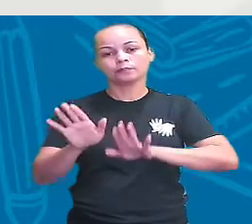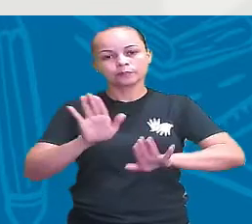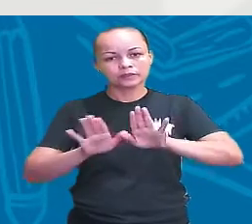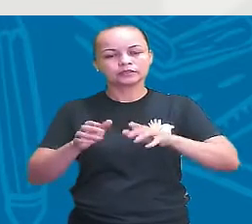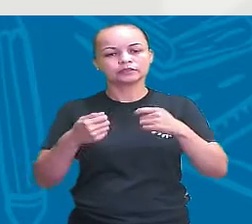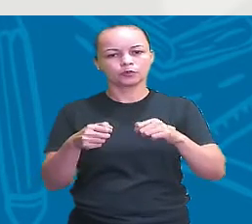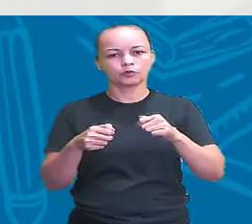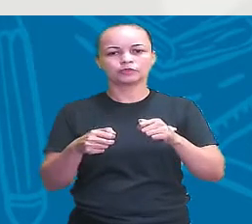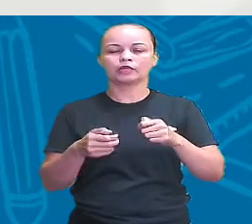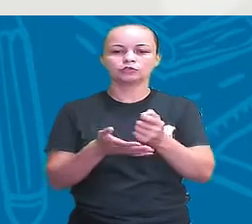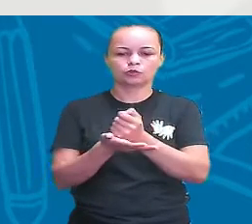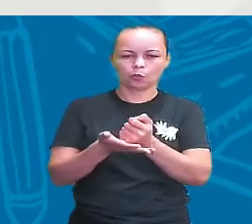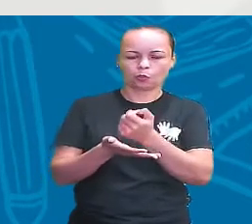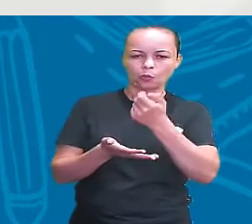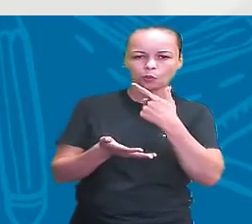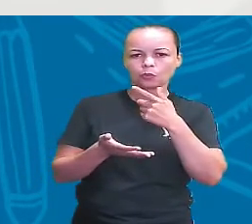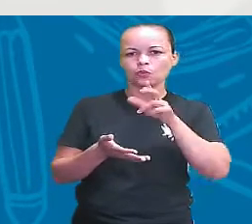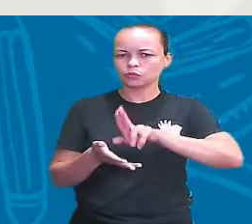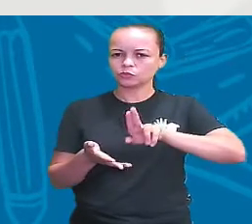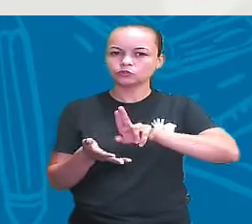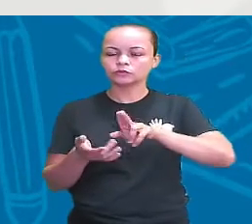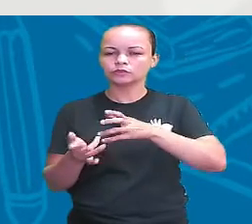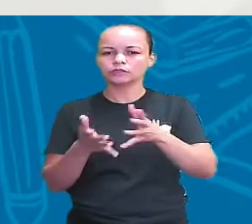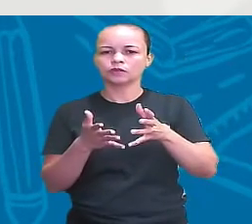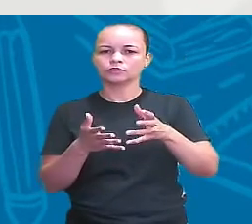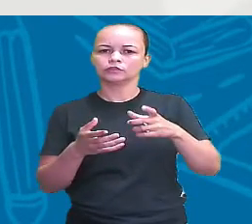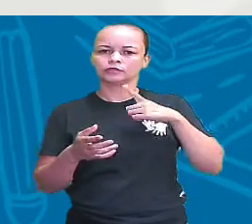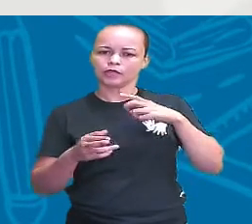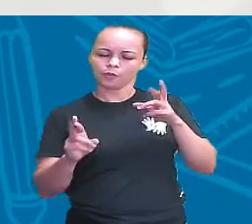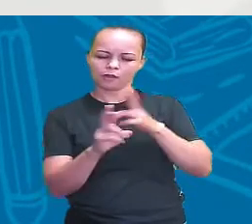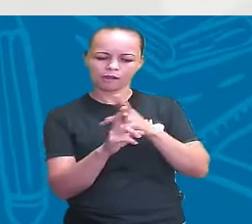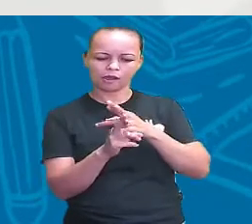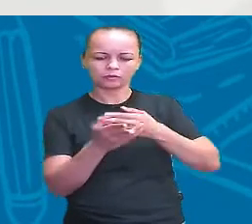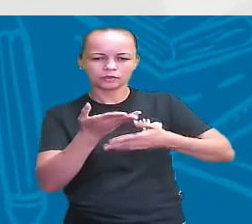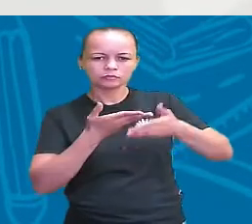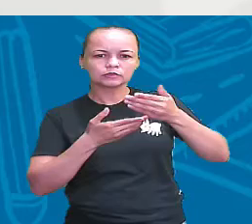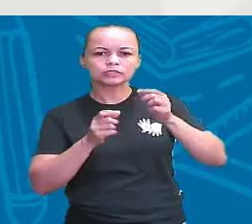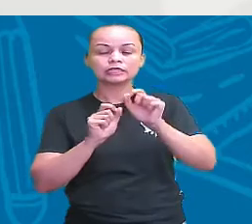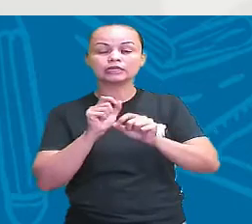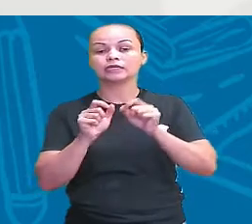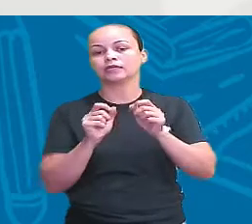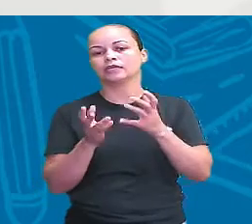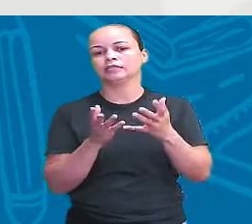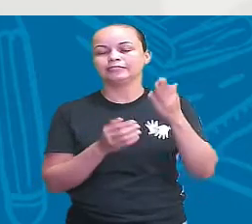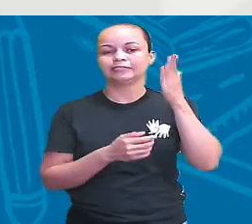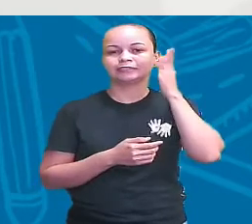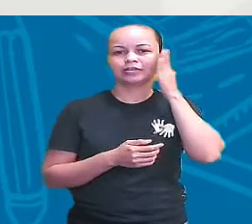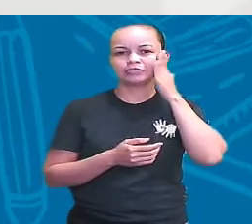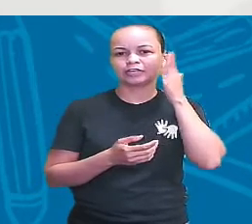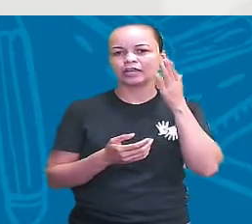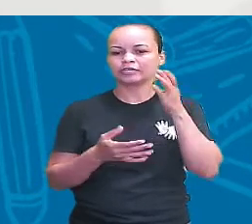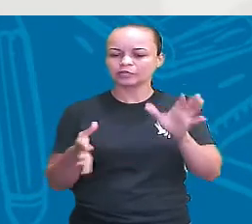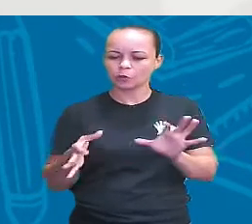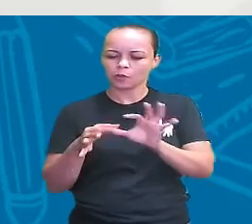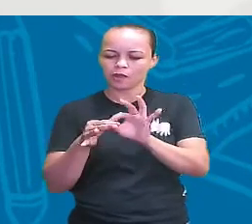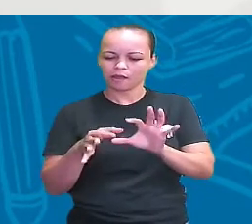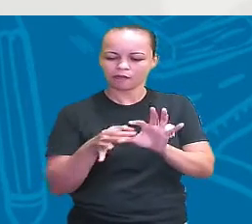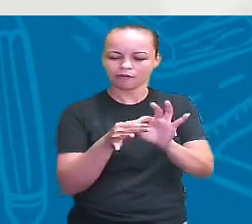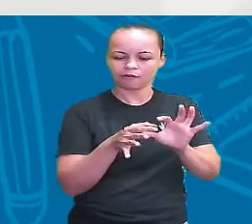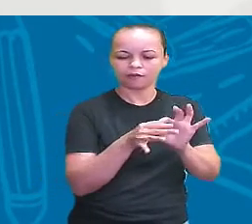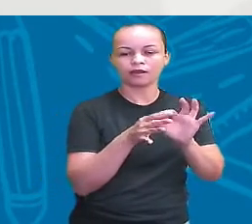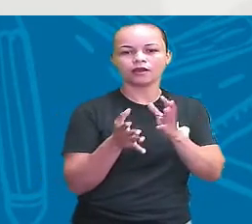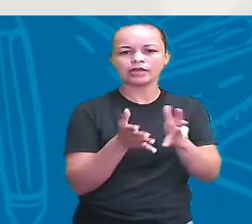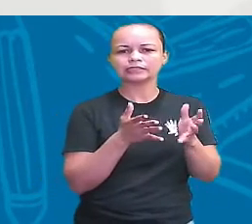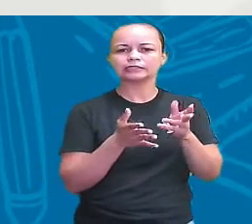antibióticos. Veja como tudo isso tem uma relação e o saber é lindo, gente. Por isso, é a gente fazer essa conexão e a gente está